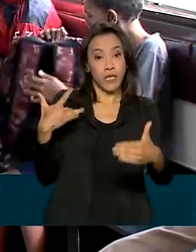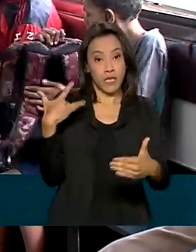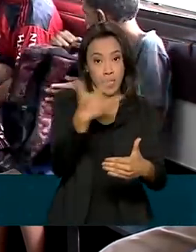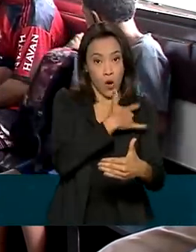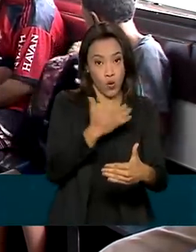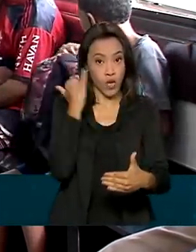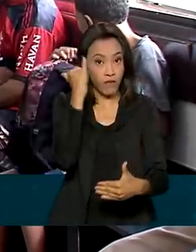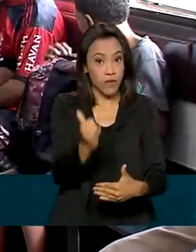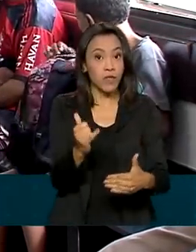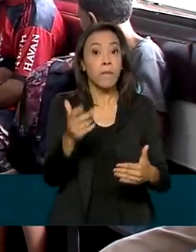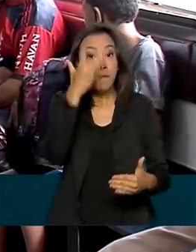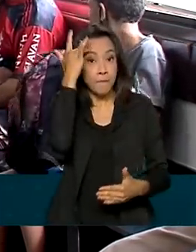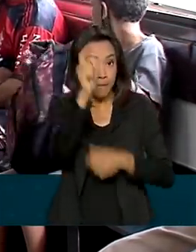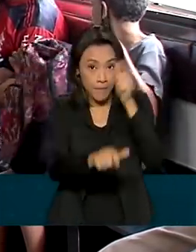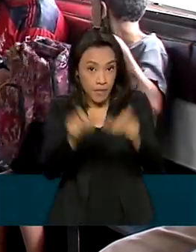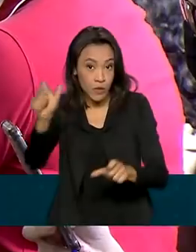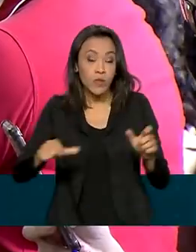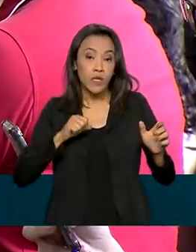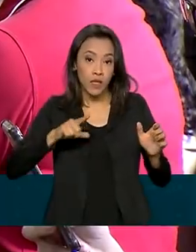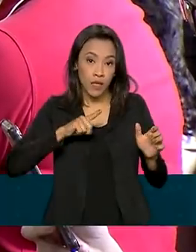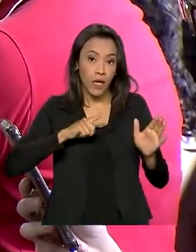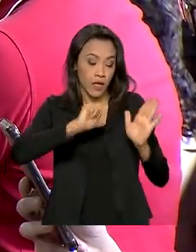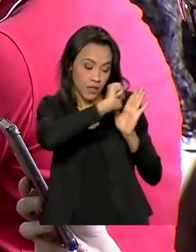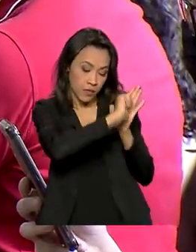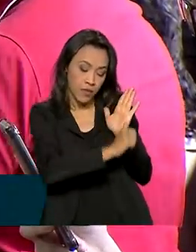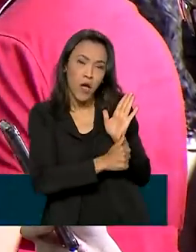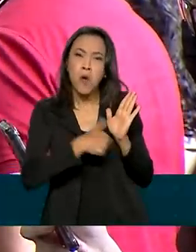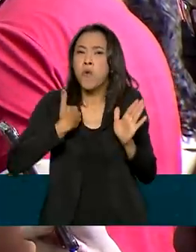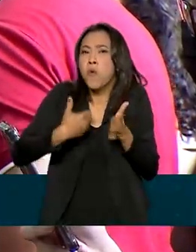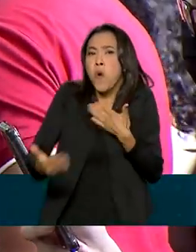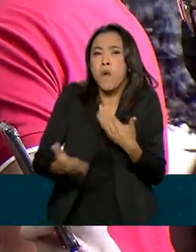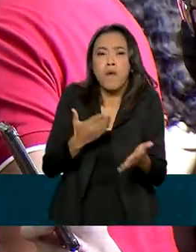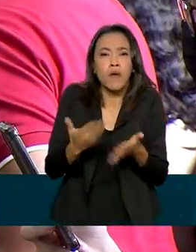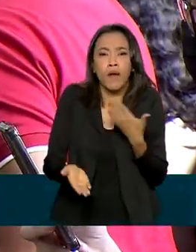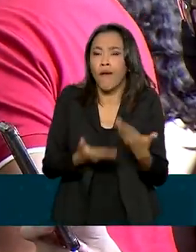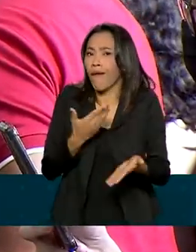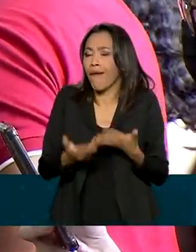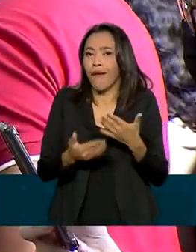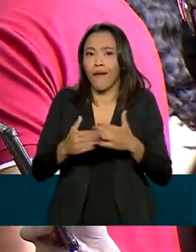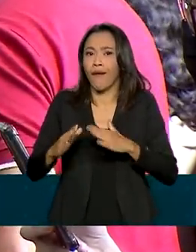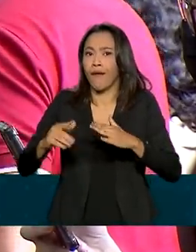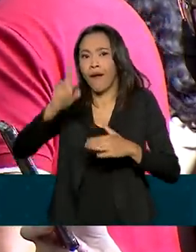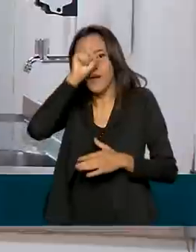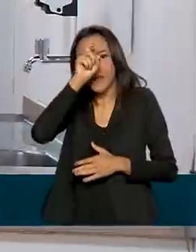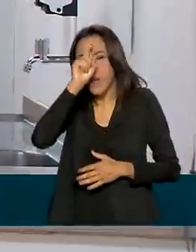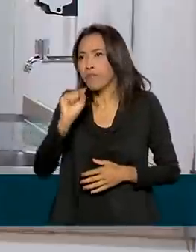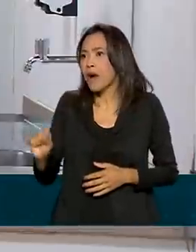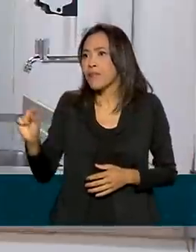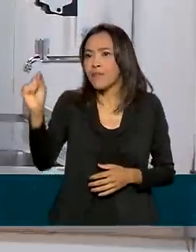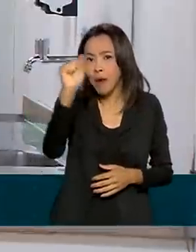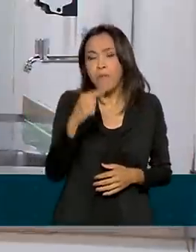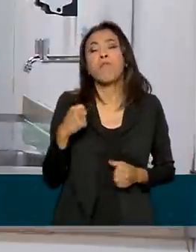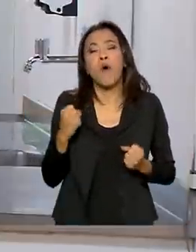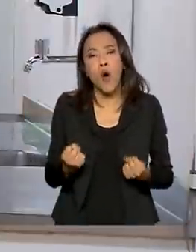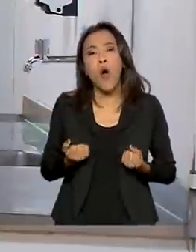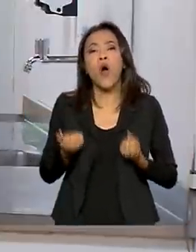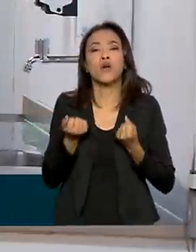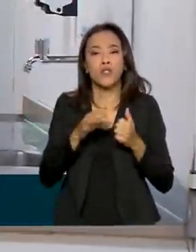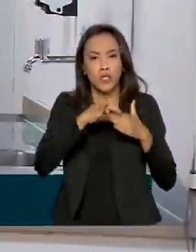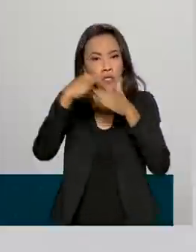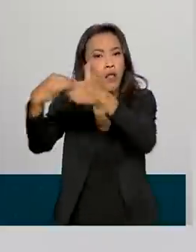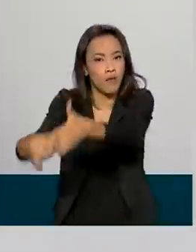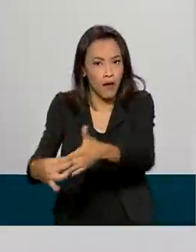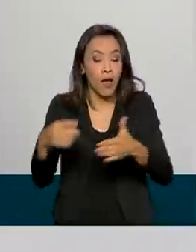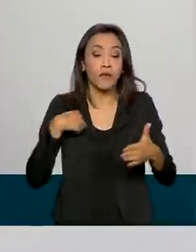síndrome de Dau podem ser acolhidas em qualquer serviço da Rede de Atenção à Saúde, além das clínicas com atendimento